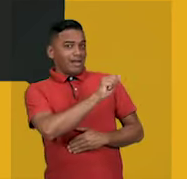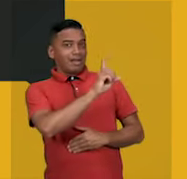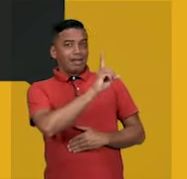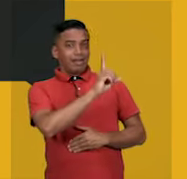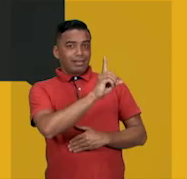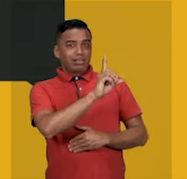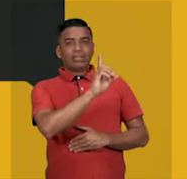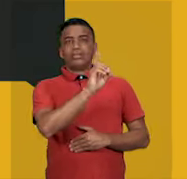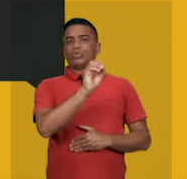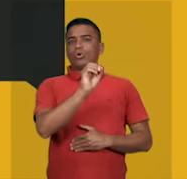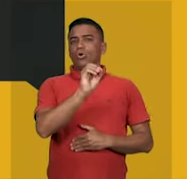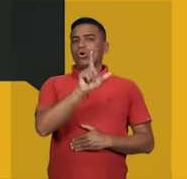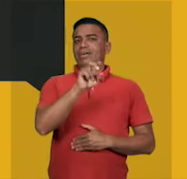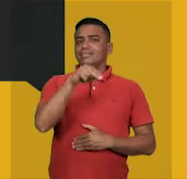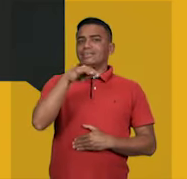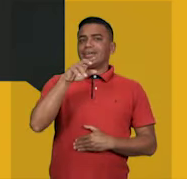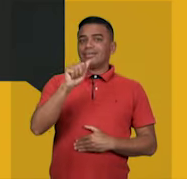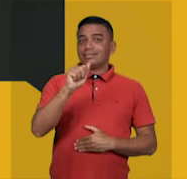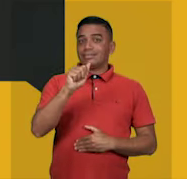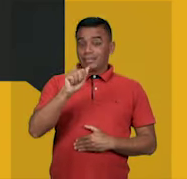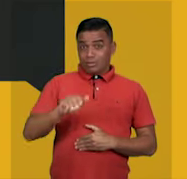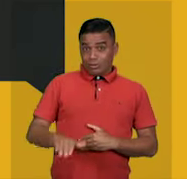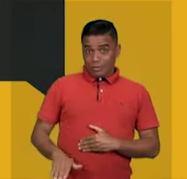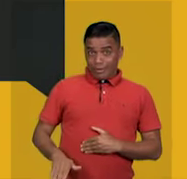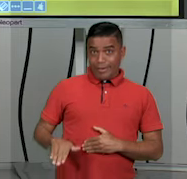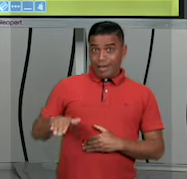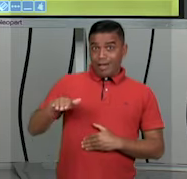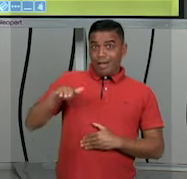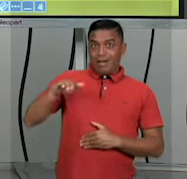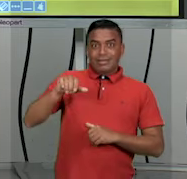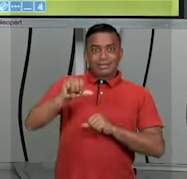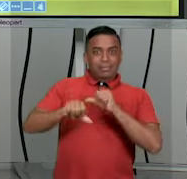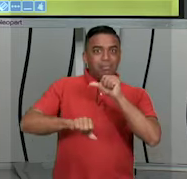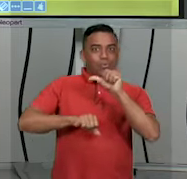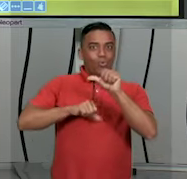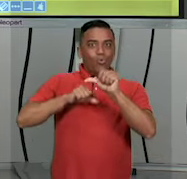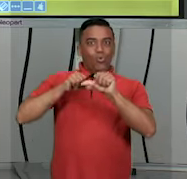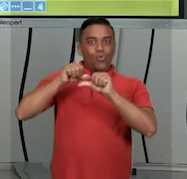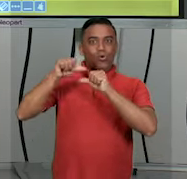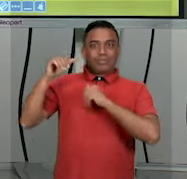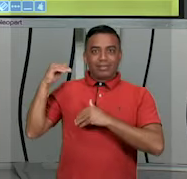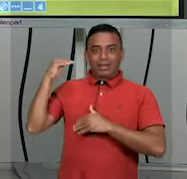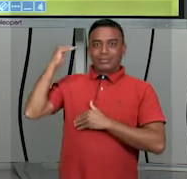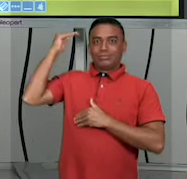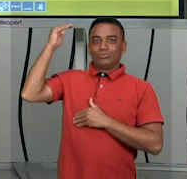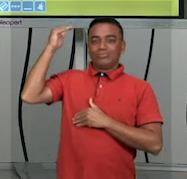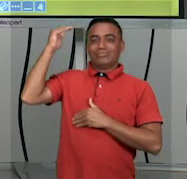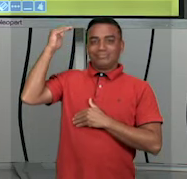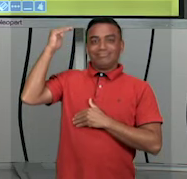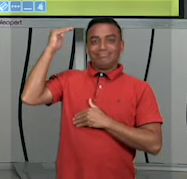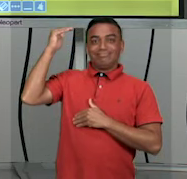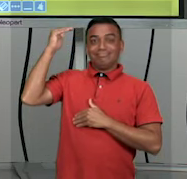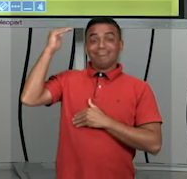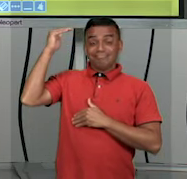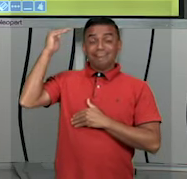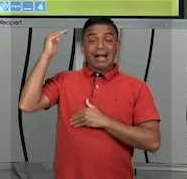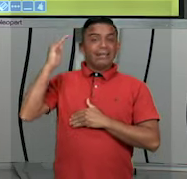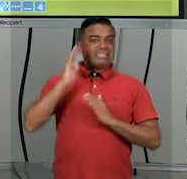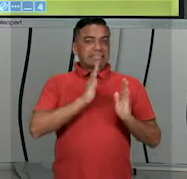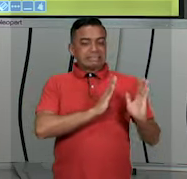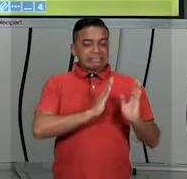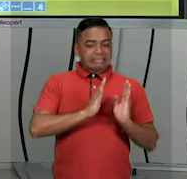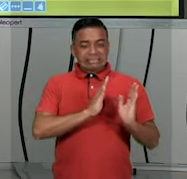que a criança vai se transformar em adulto. Mas essa fase intermediária tem muitas